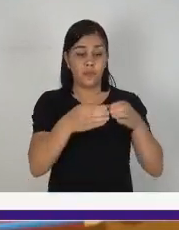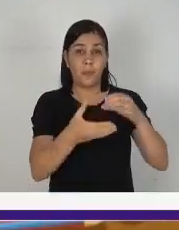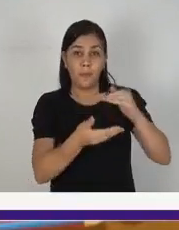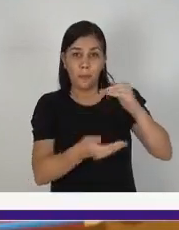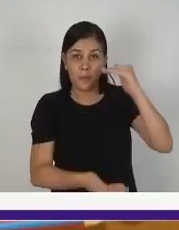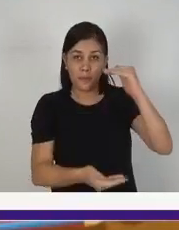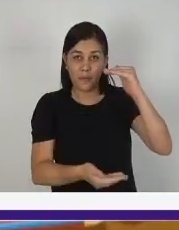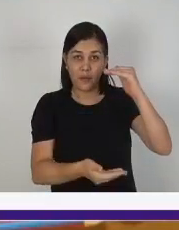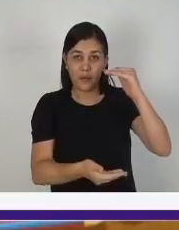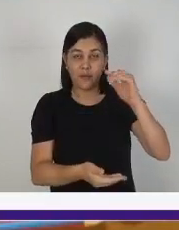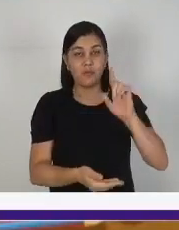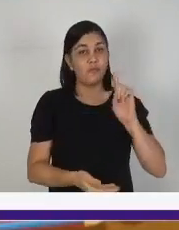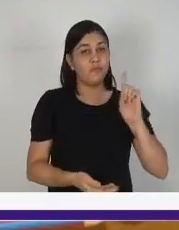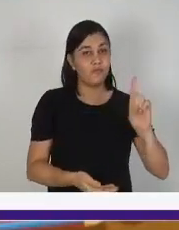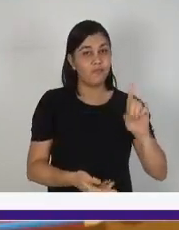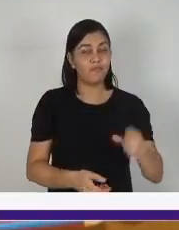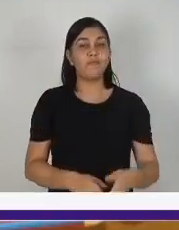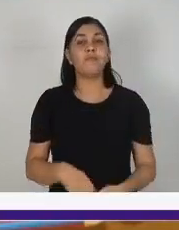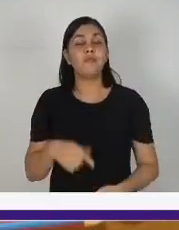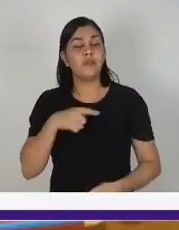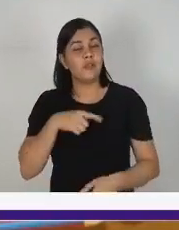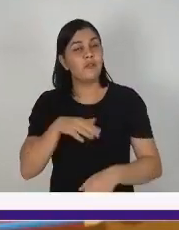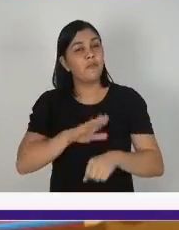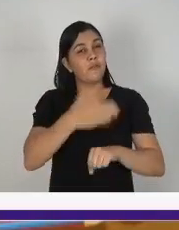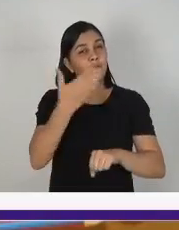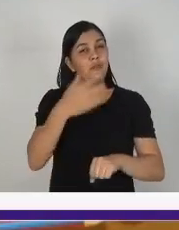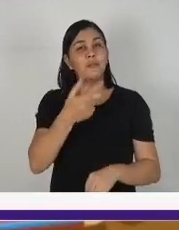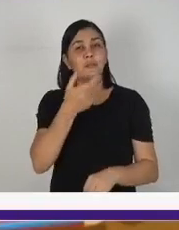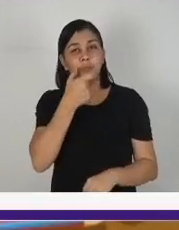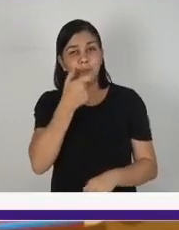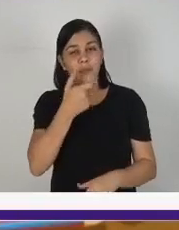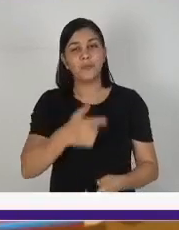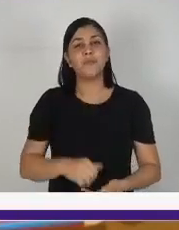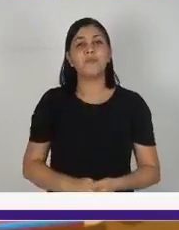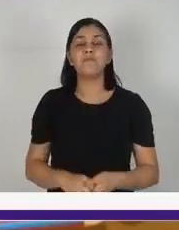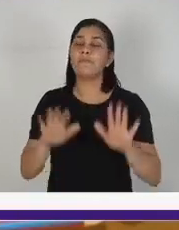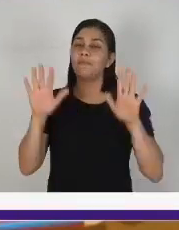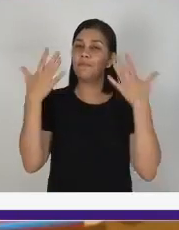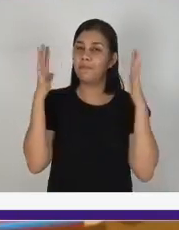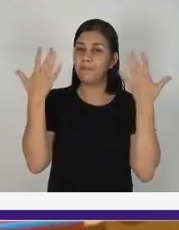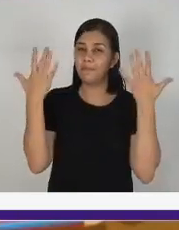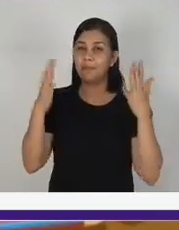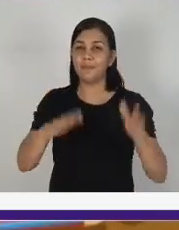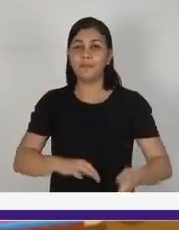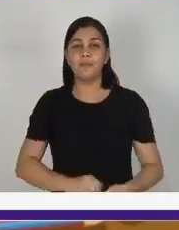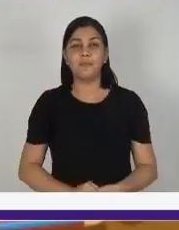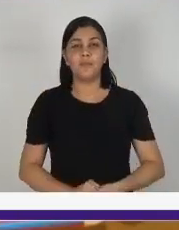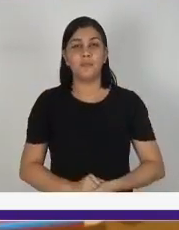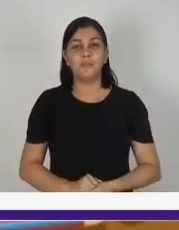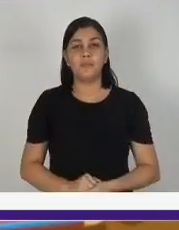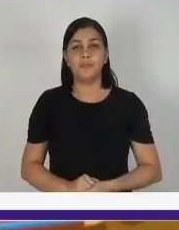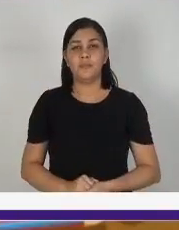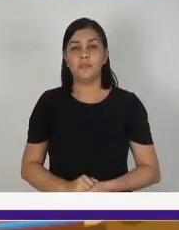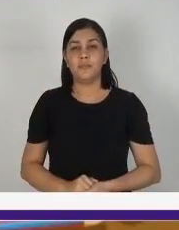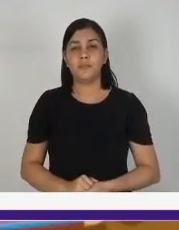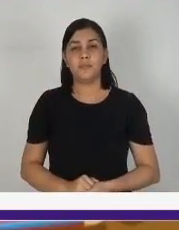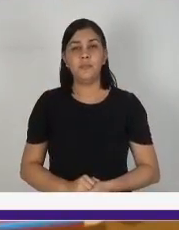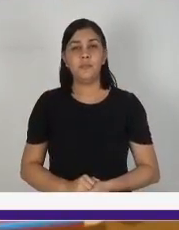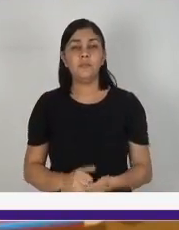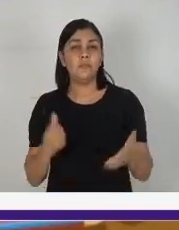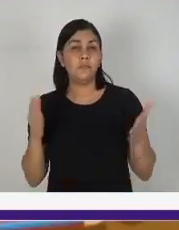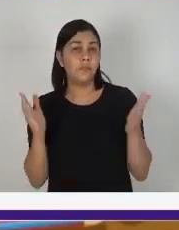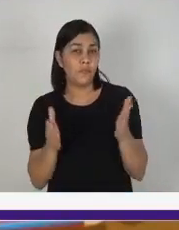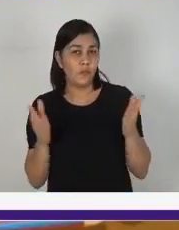vai caber o quê? Mais biscoito. Parabéns! Agora, temos